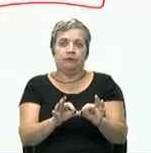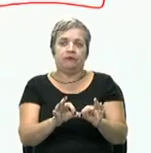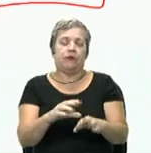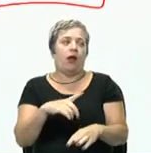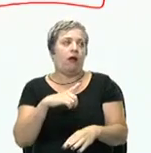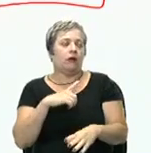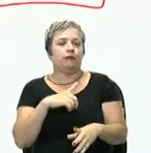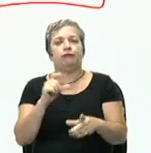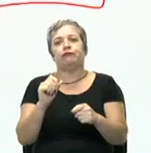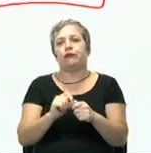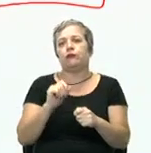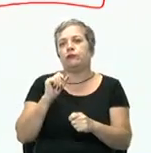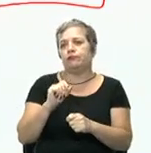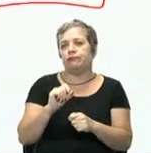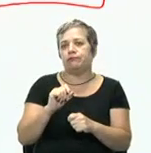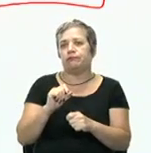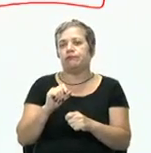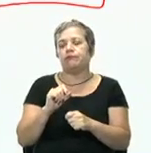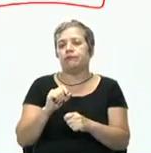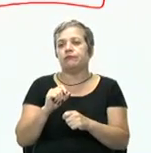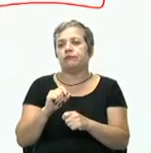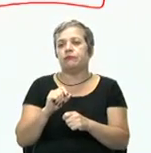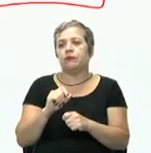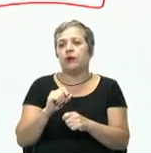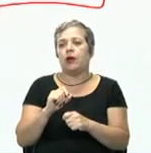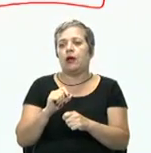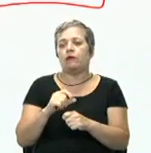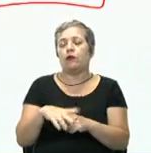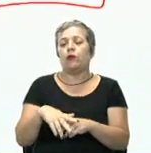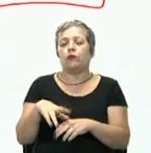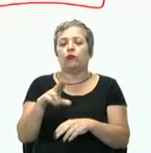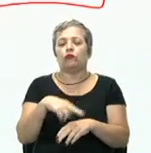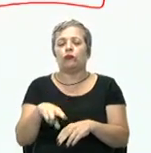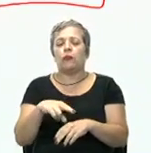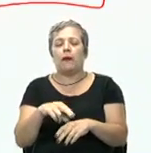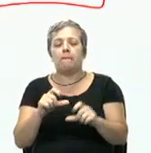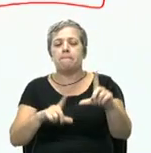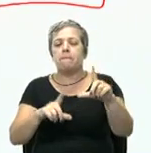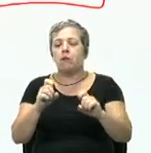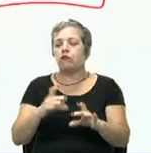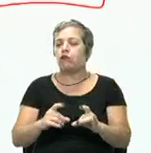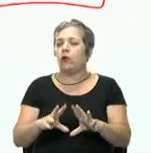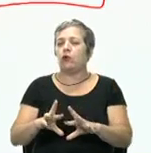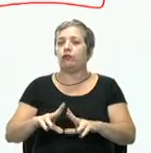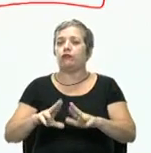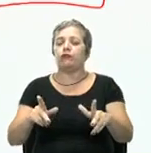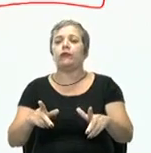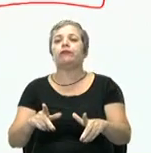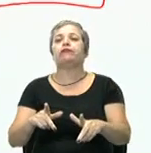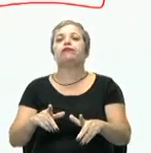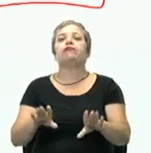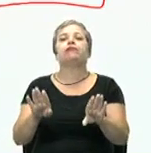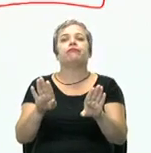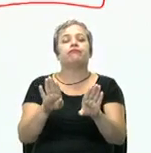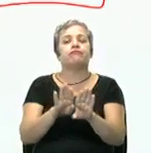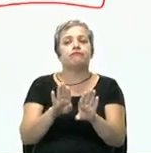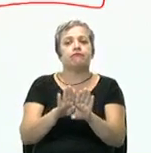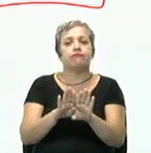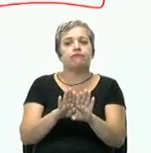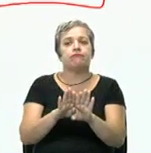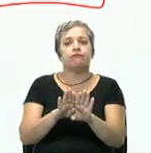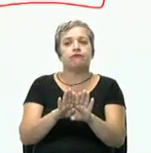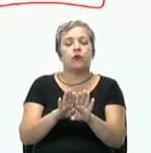eu vou fazer o quê? Eu vou fazer uma promoção. E, a partir disso, eu faço a implementação. Vou